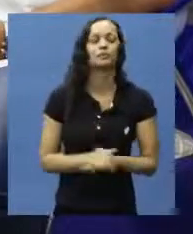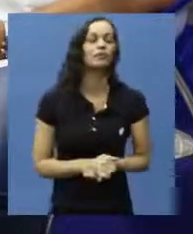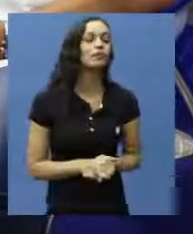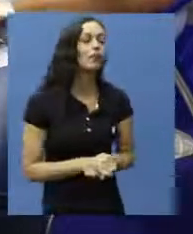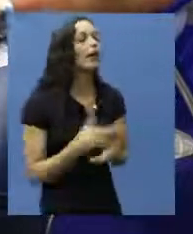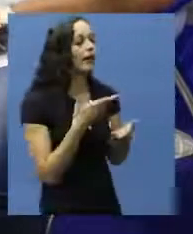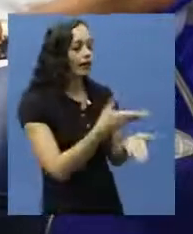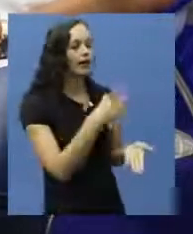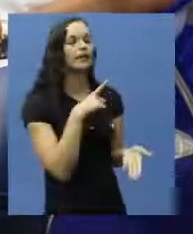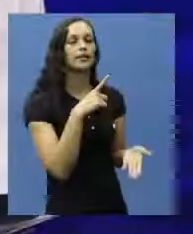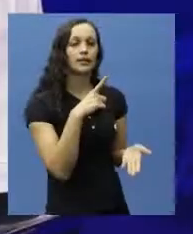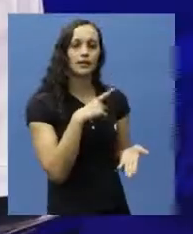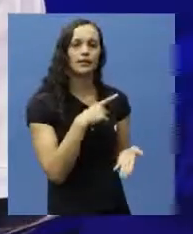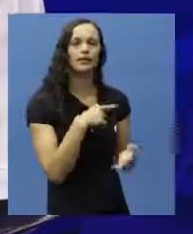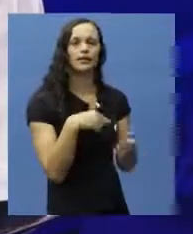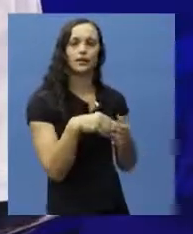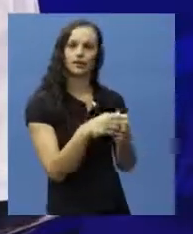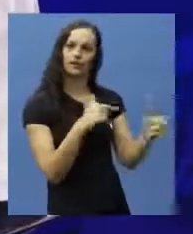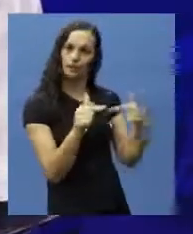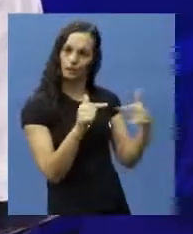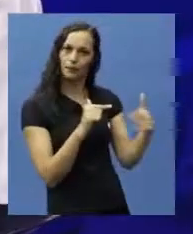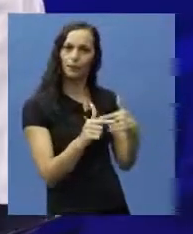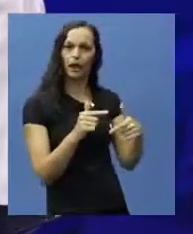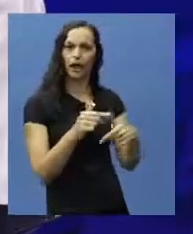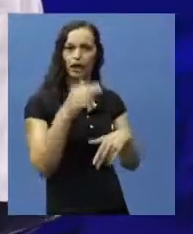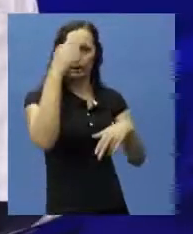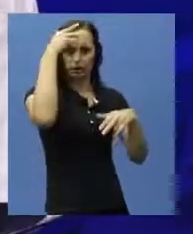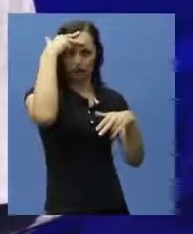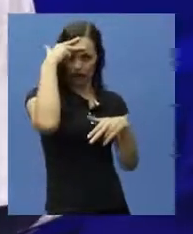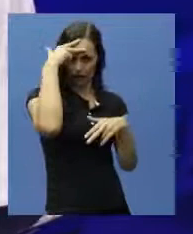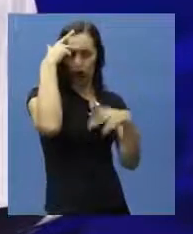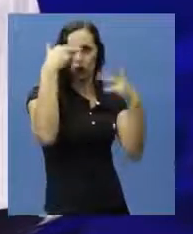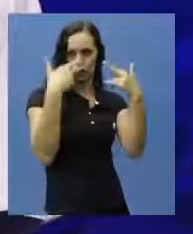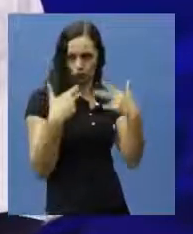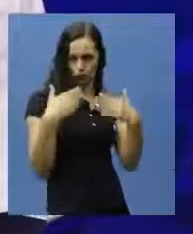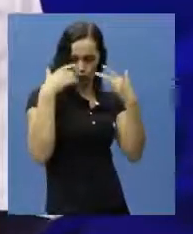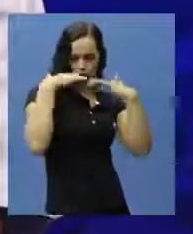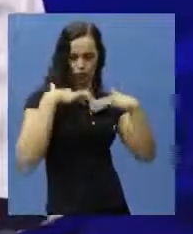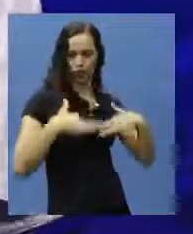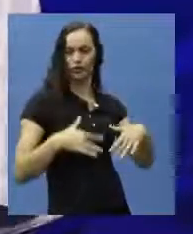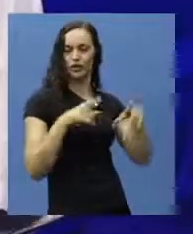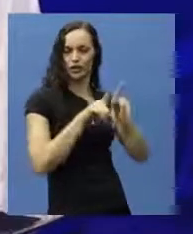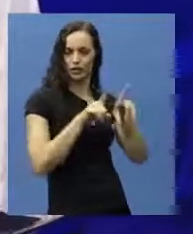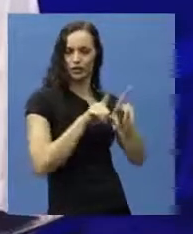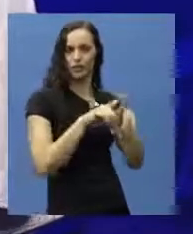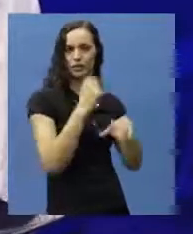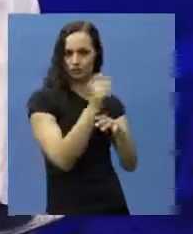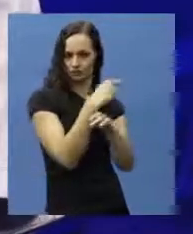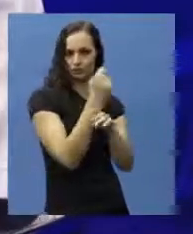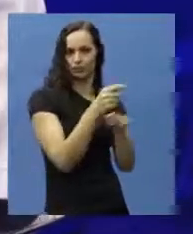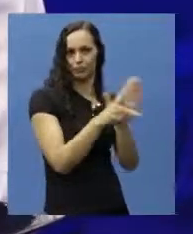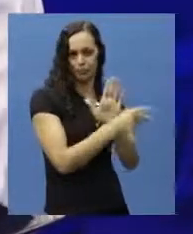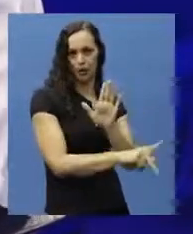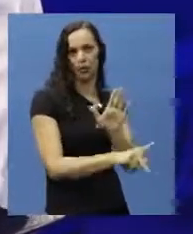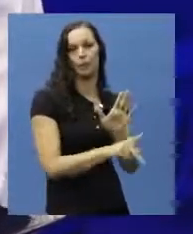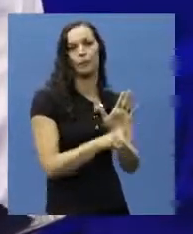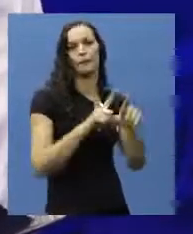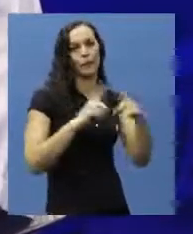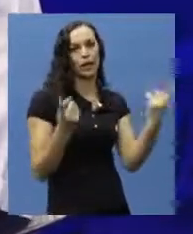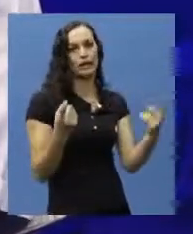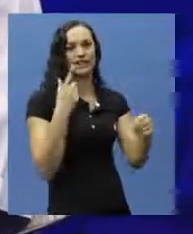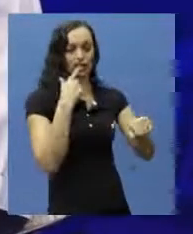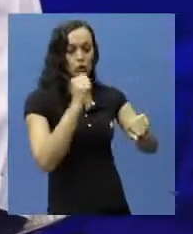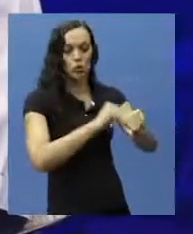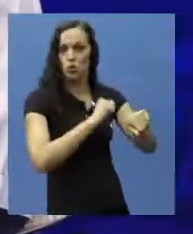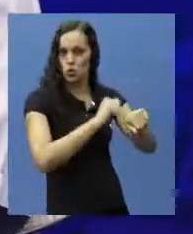precisarem de procedimento? Lá nós temos o serviço tanto da parte de neurologia, quanto da parte de ortopedia, da parte da fisioterapia em si. Mas assim, na